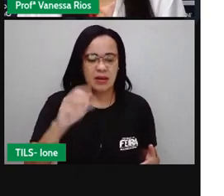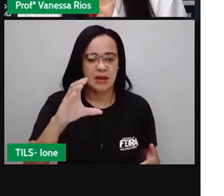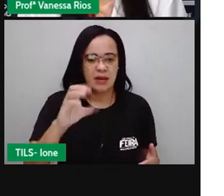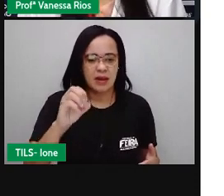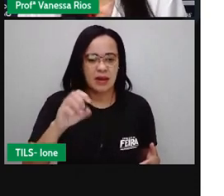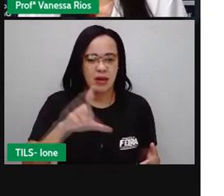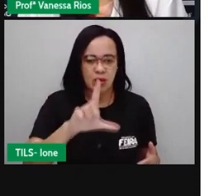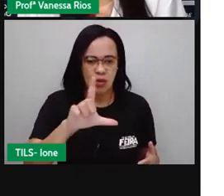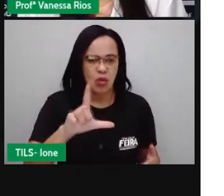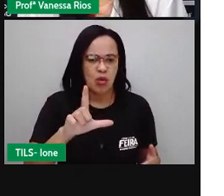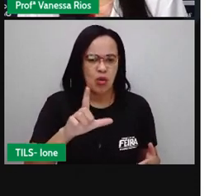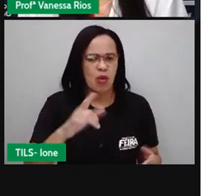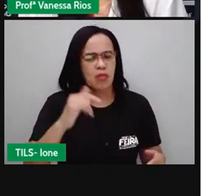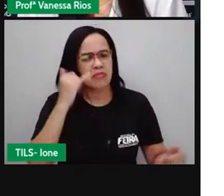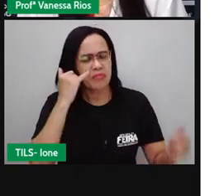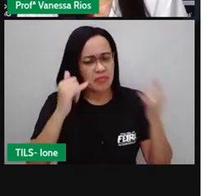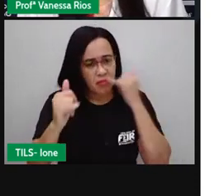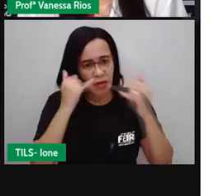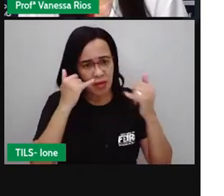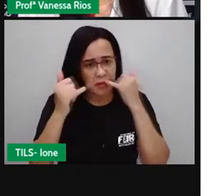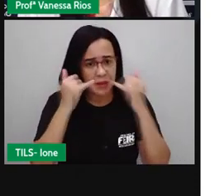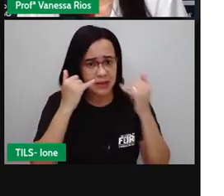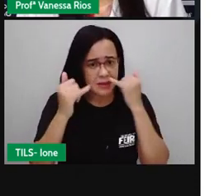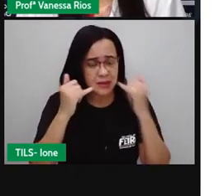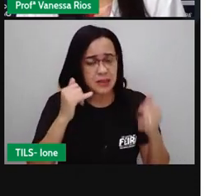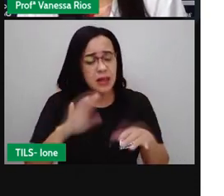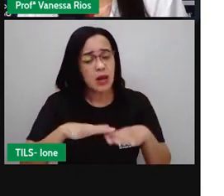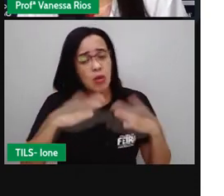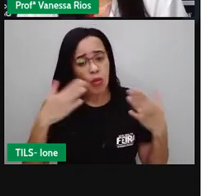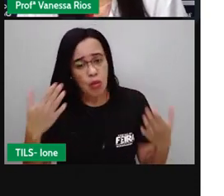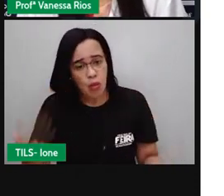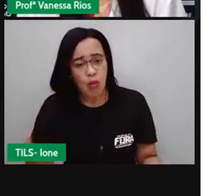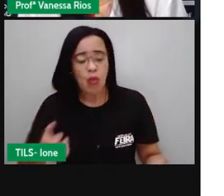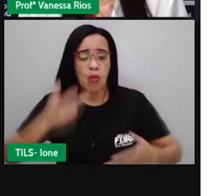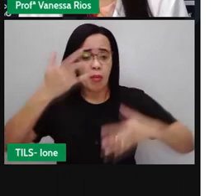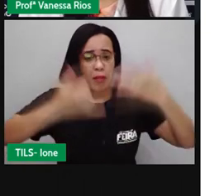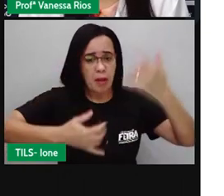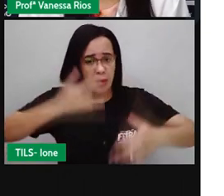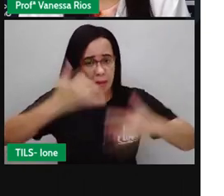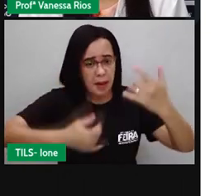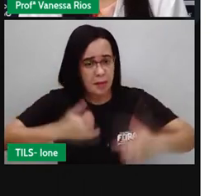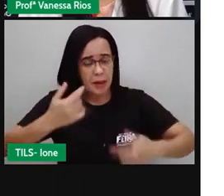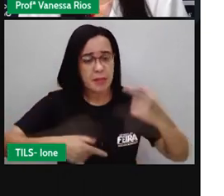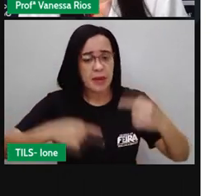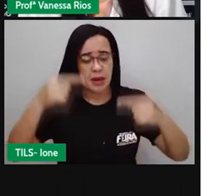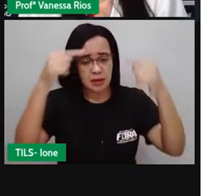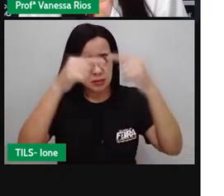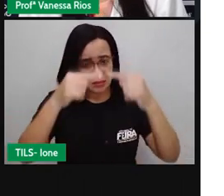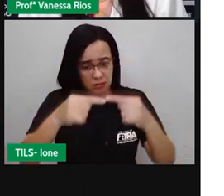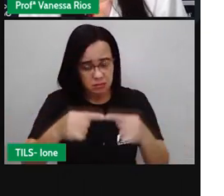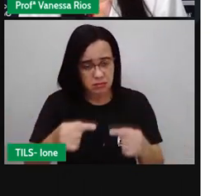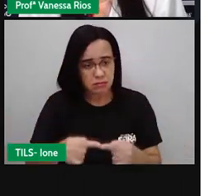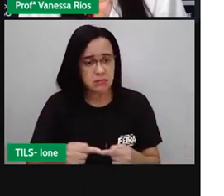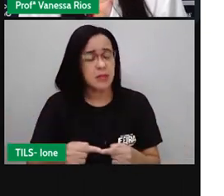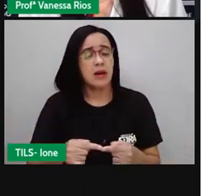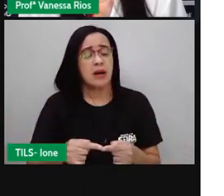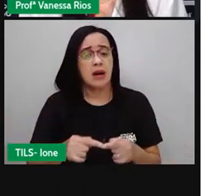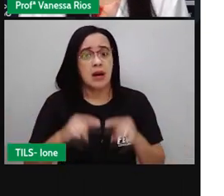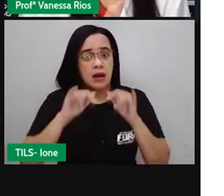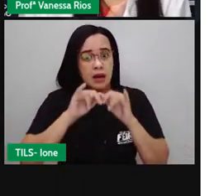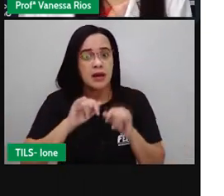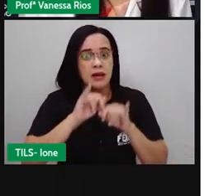né? Em algum momento? Narraria aí um fato relacionado a importante, né? Para virar notícia?